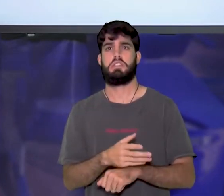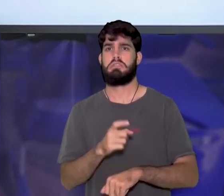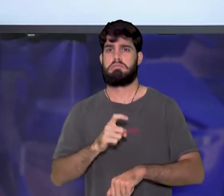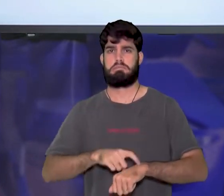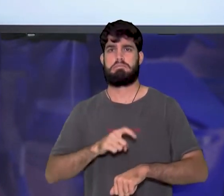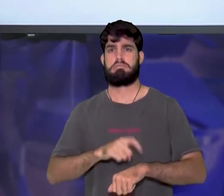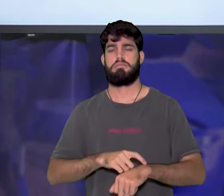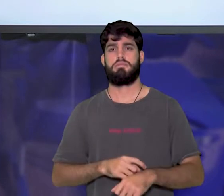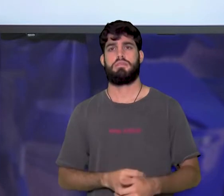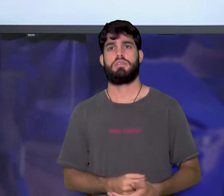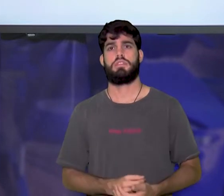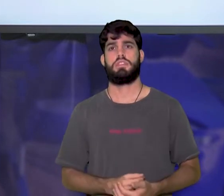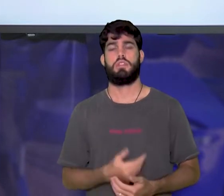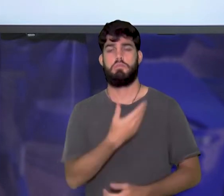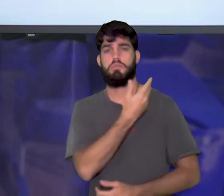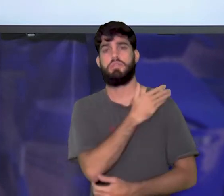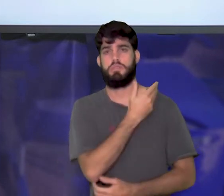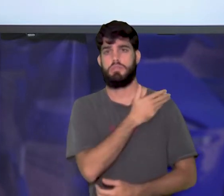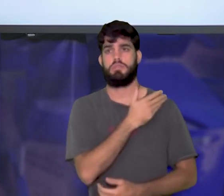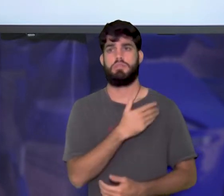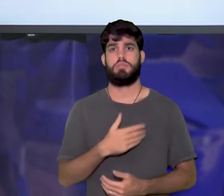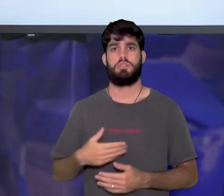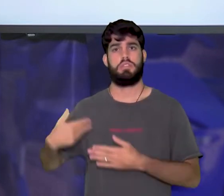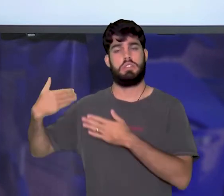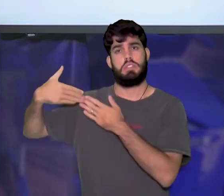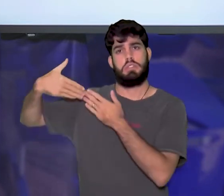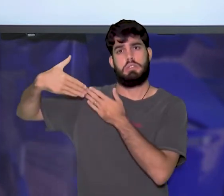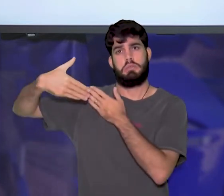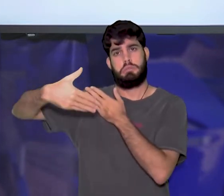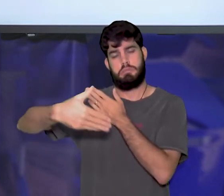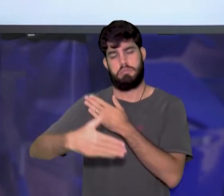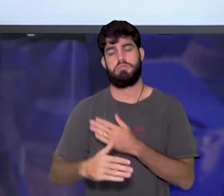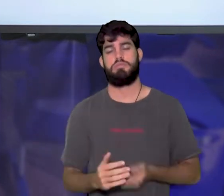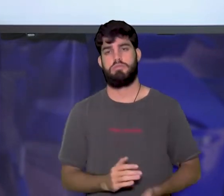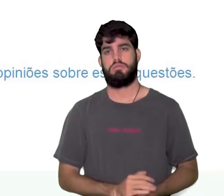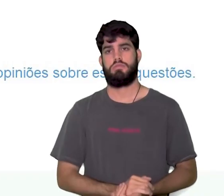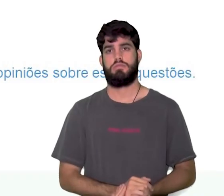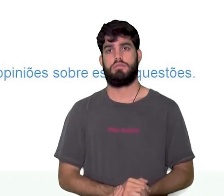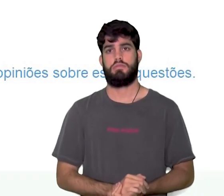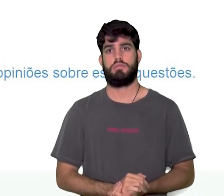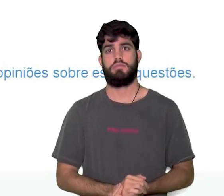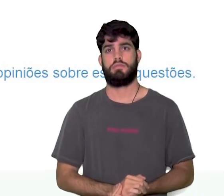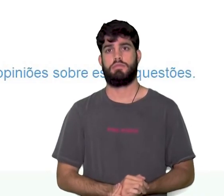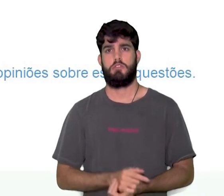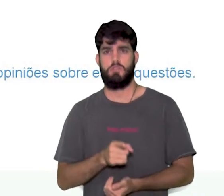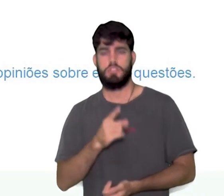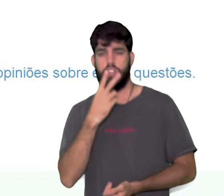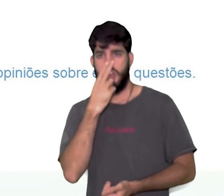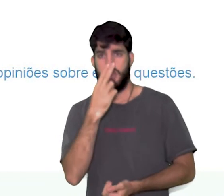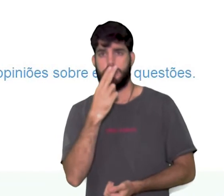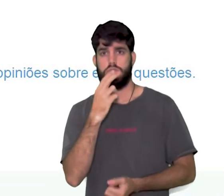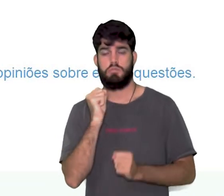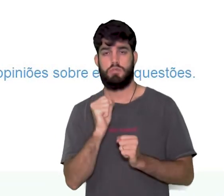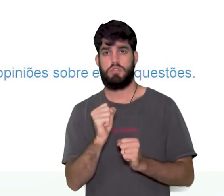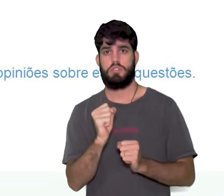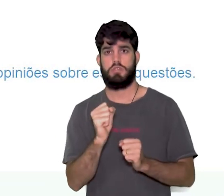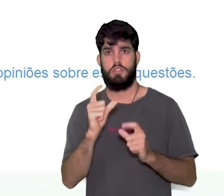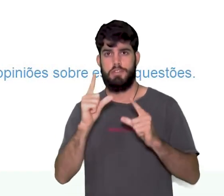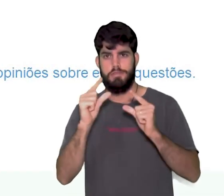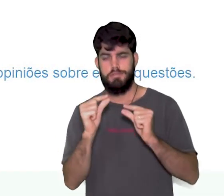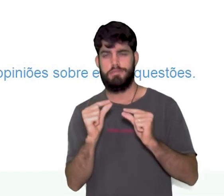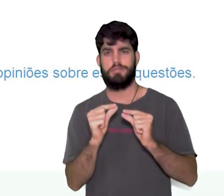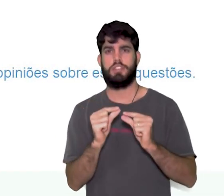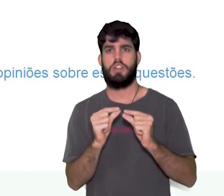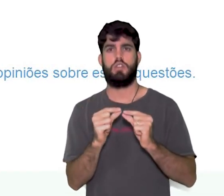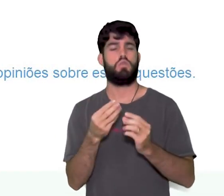preconceito, ele é exposto na sociedade? E você acha que é possível minimizá-lo? De que